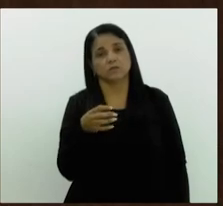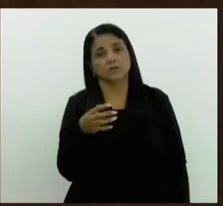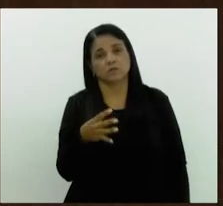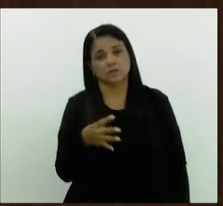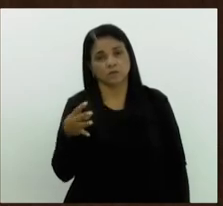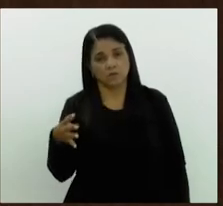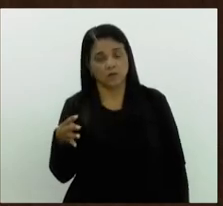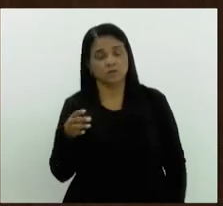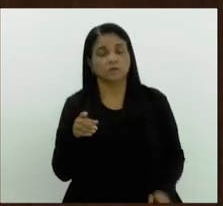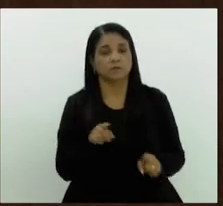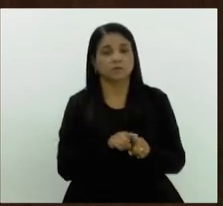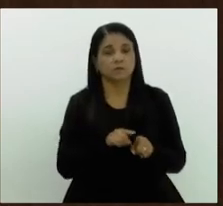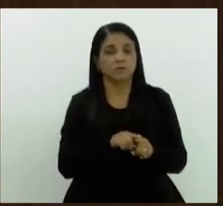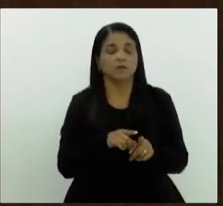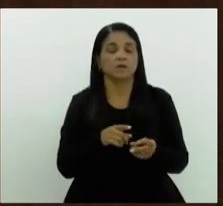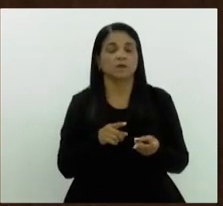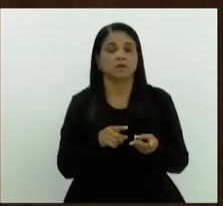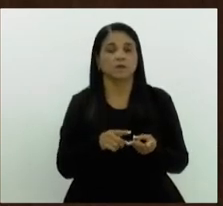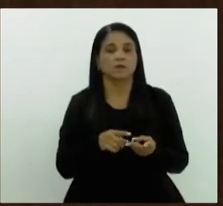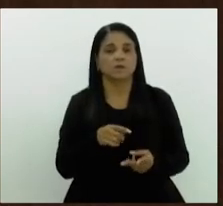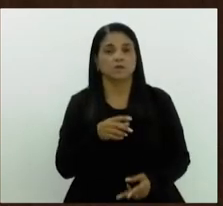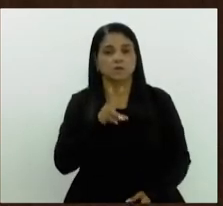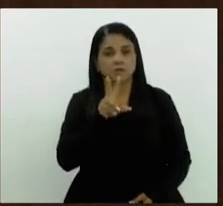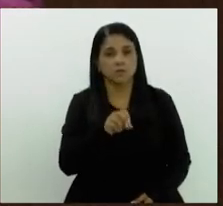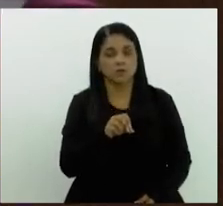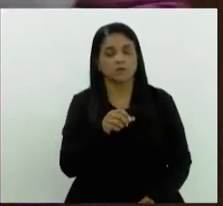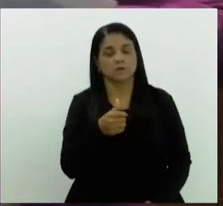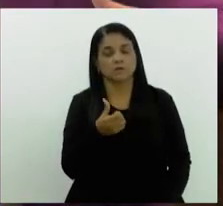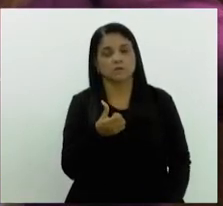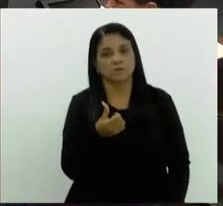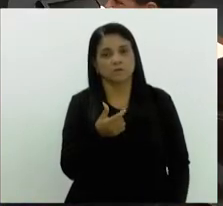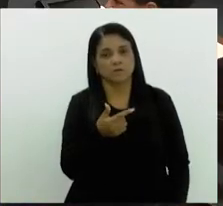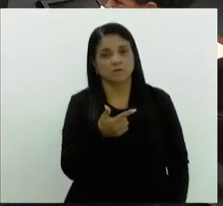576 de 21 pode ser